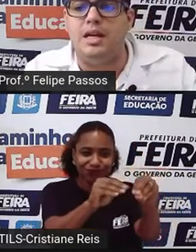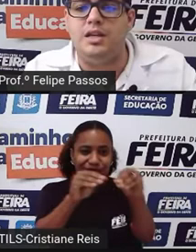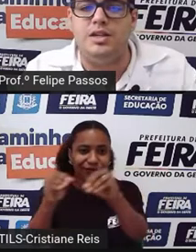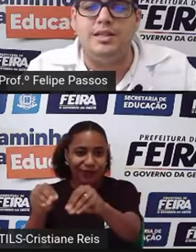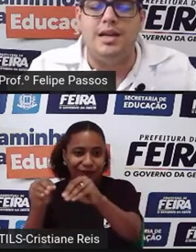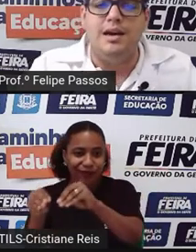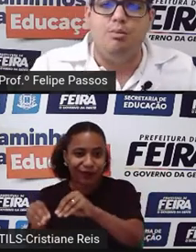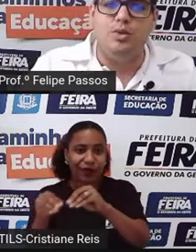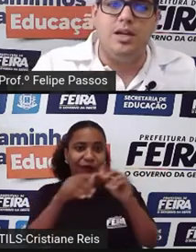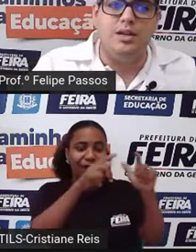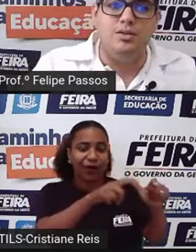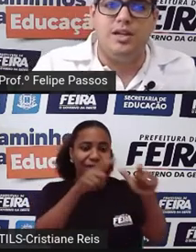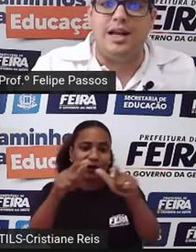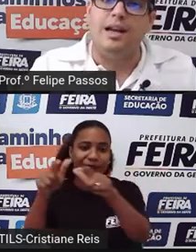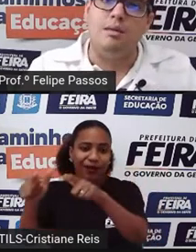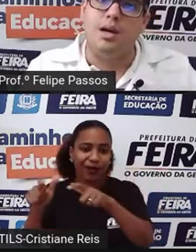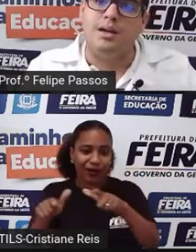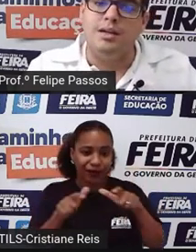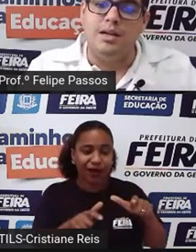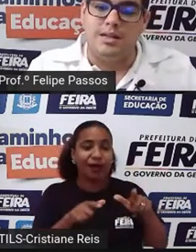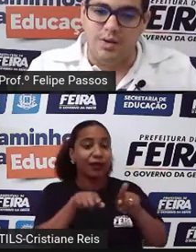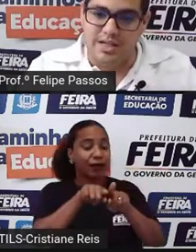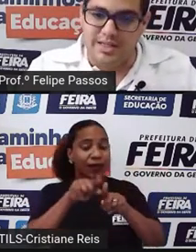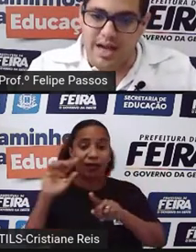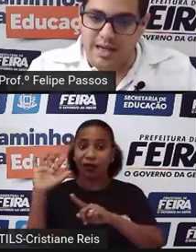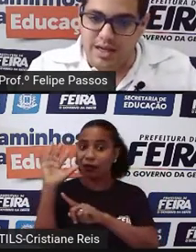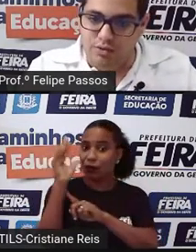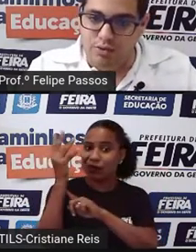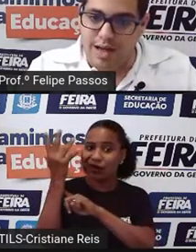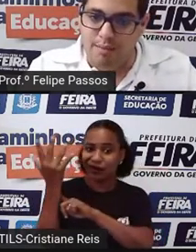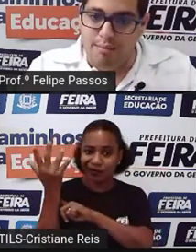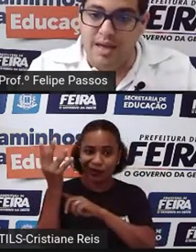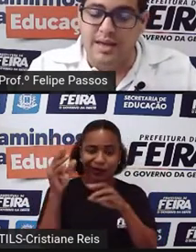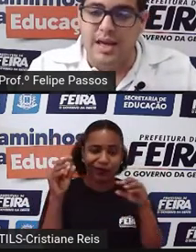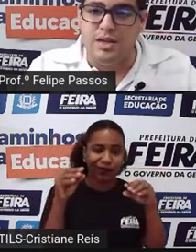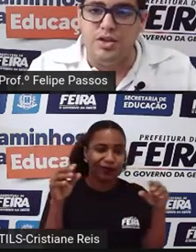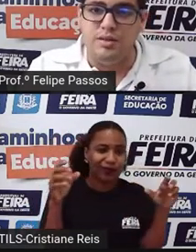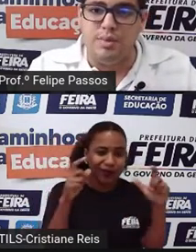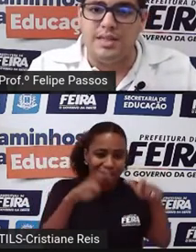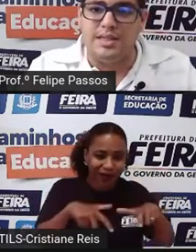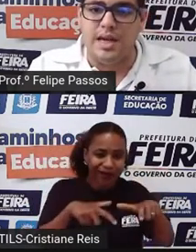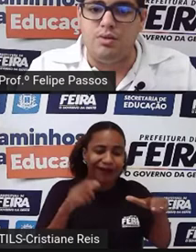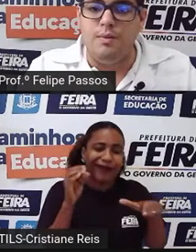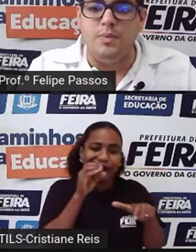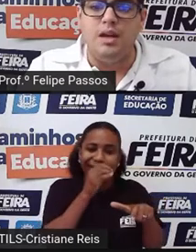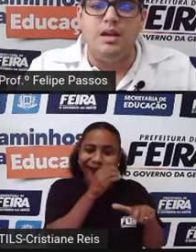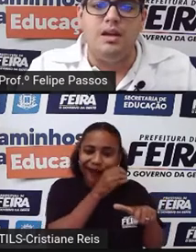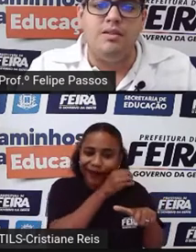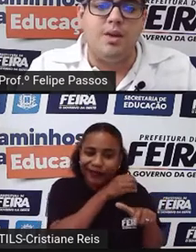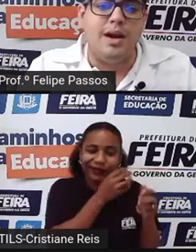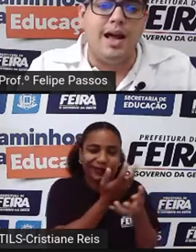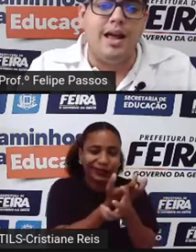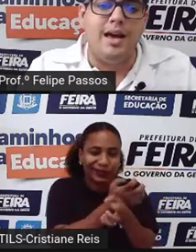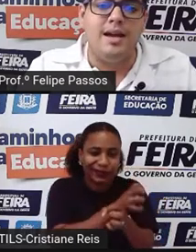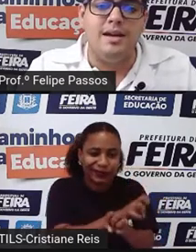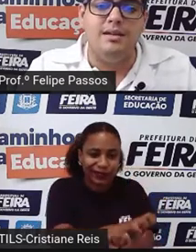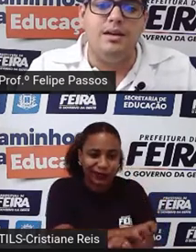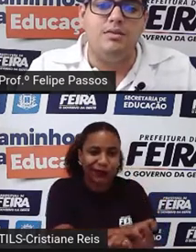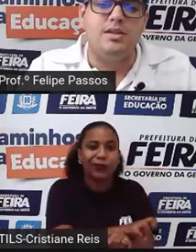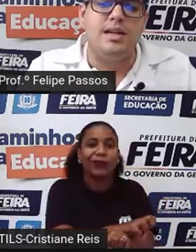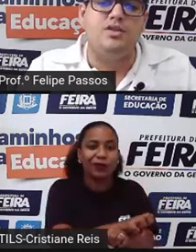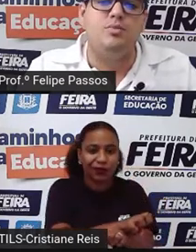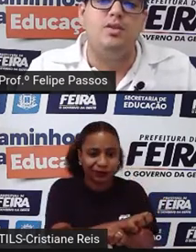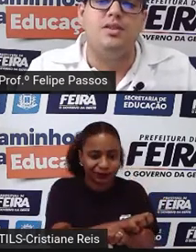ambientes, mudando de clima. Então, a gente sai aqui de um lugar bem quente, bem seco e tem uma galera